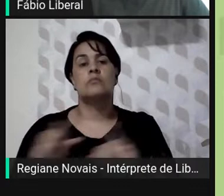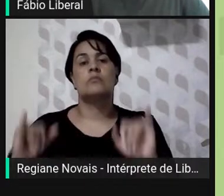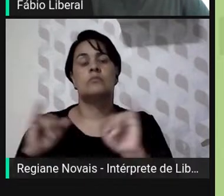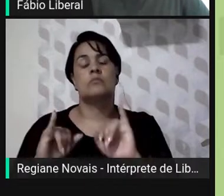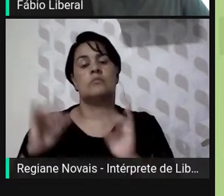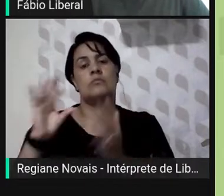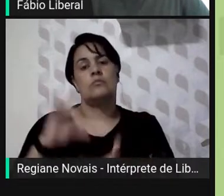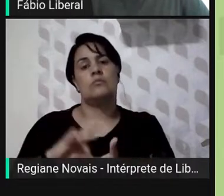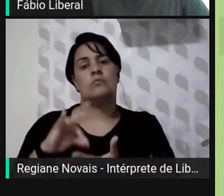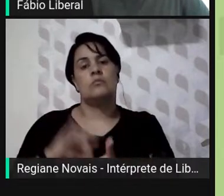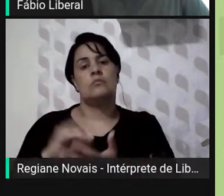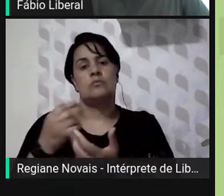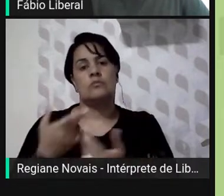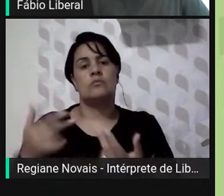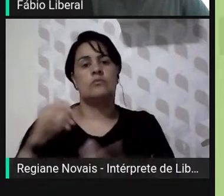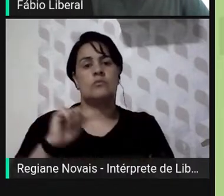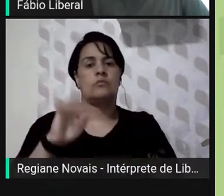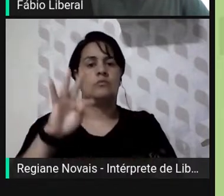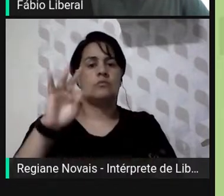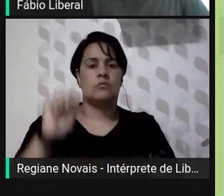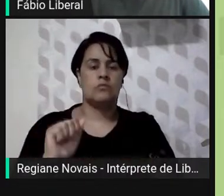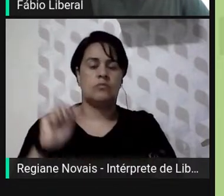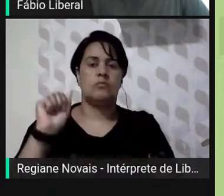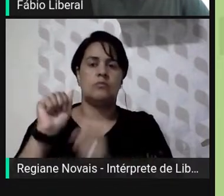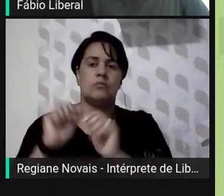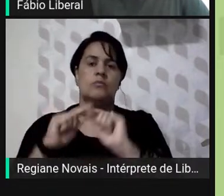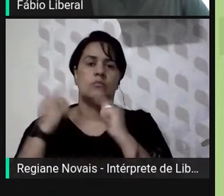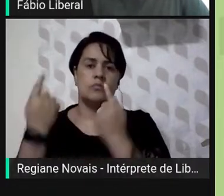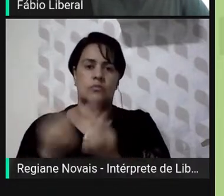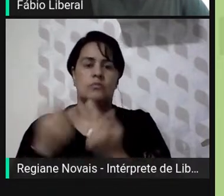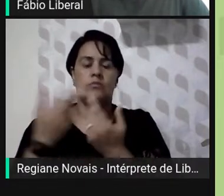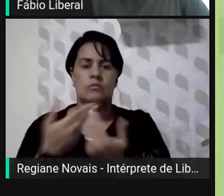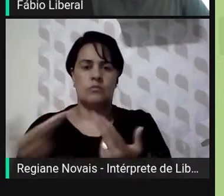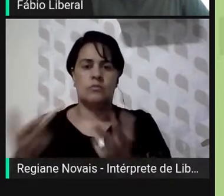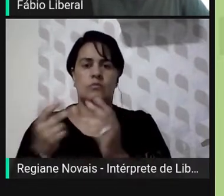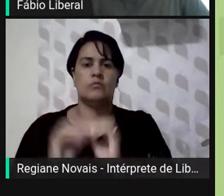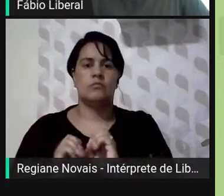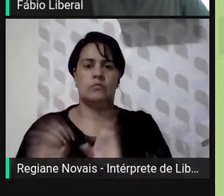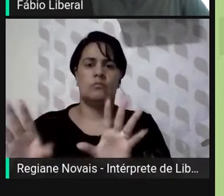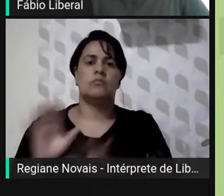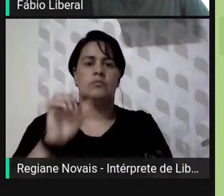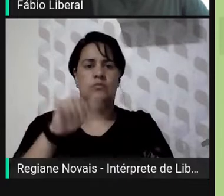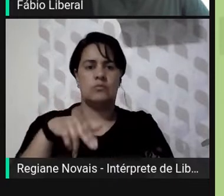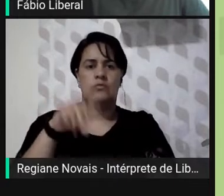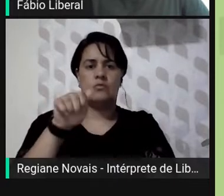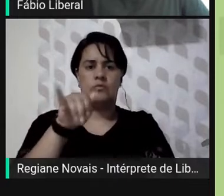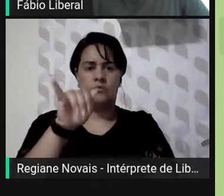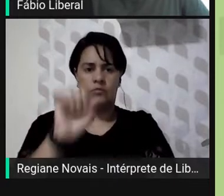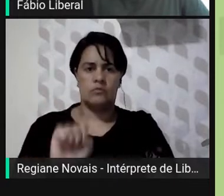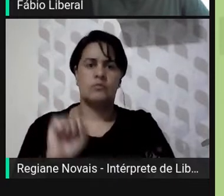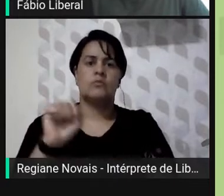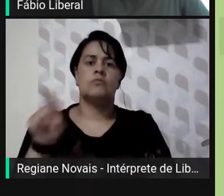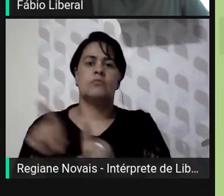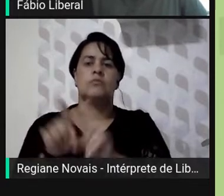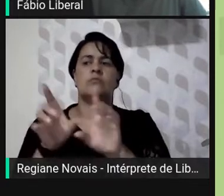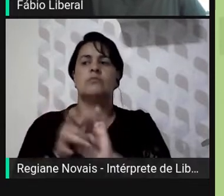às atas das sessões legislativas configuradas nos diários e anais com foco na sua oferta na internet.